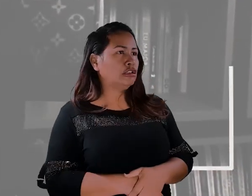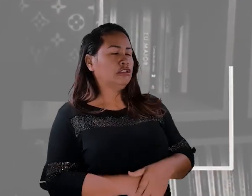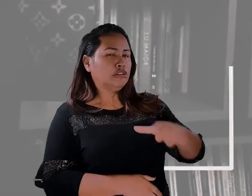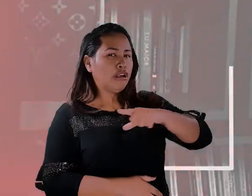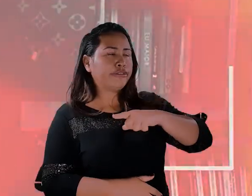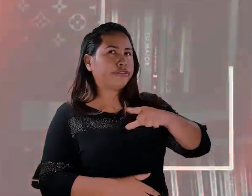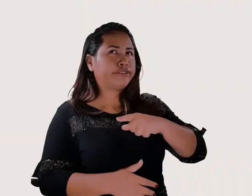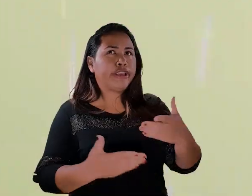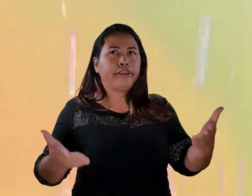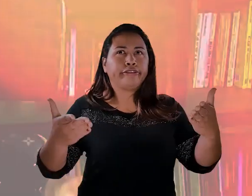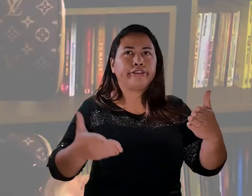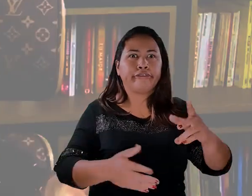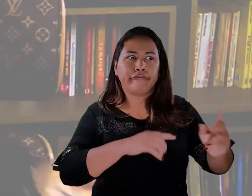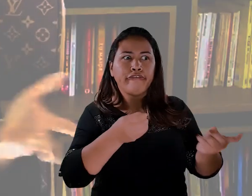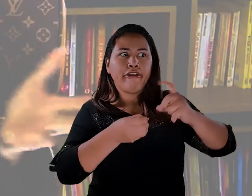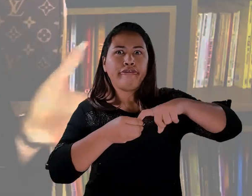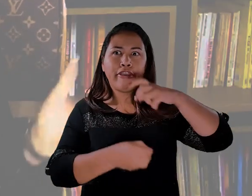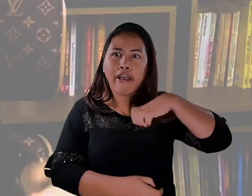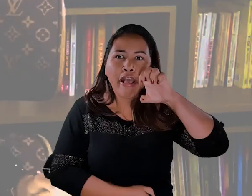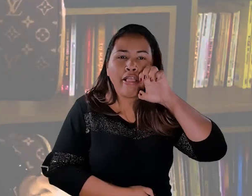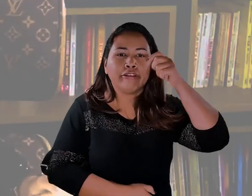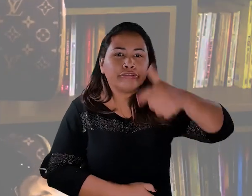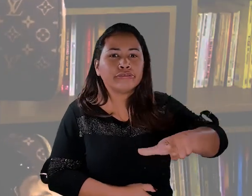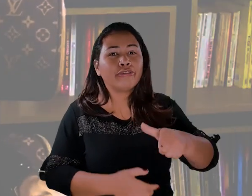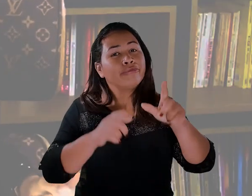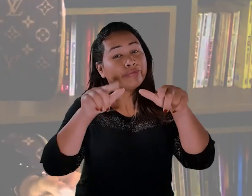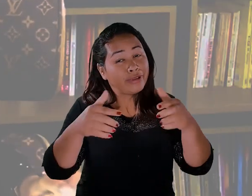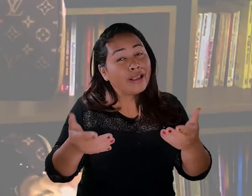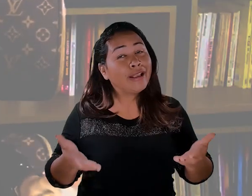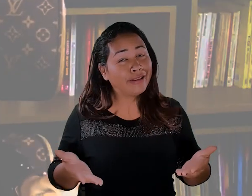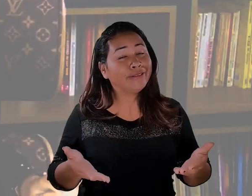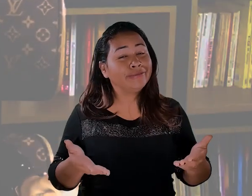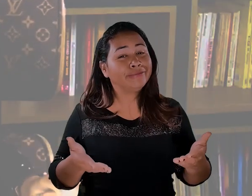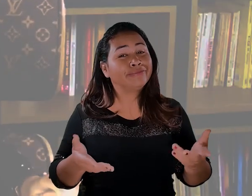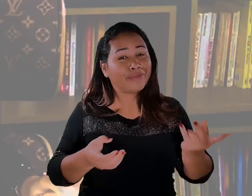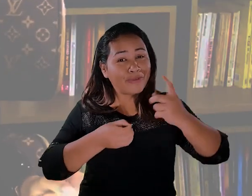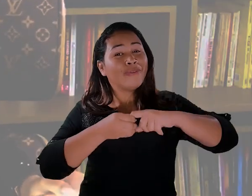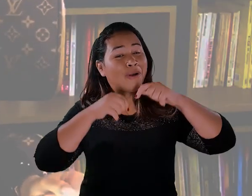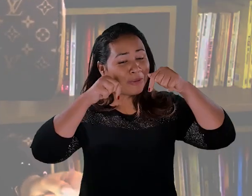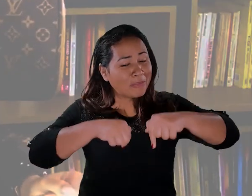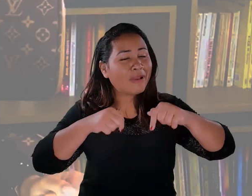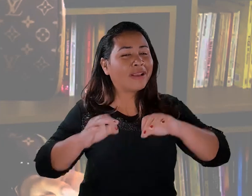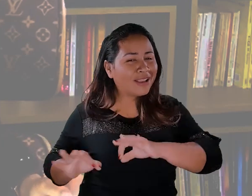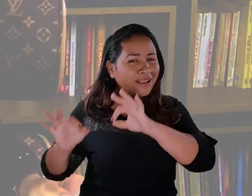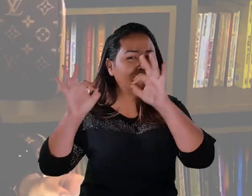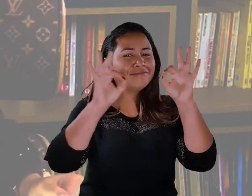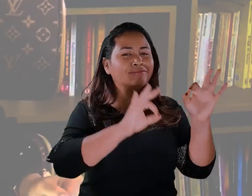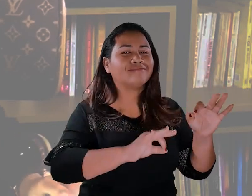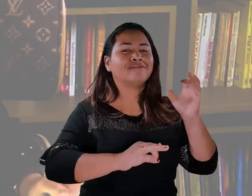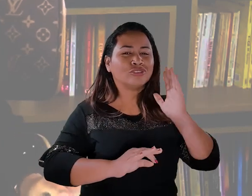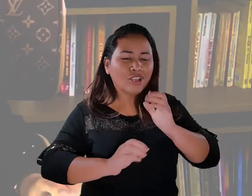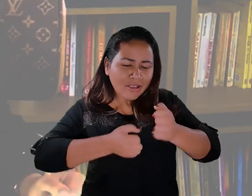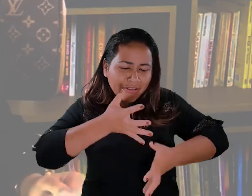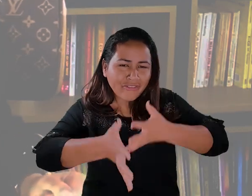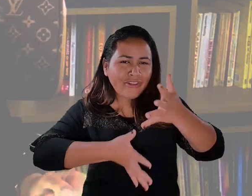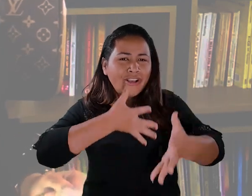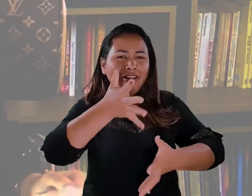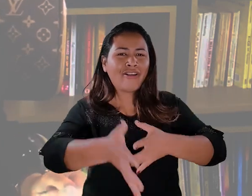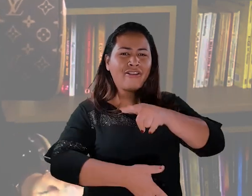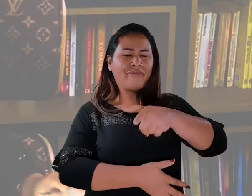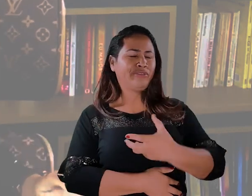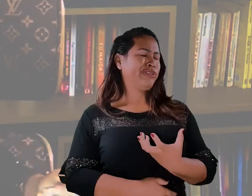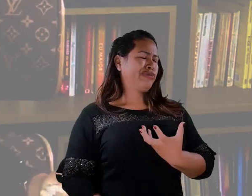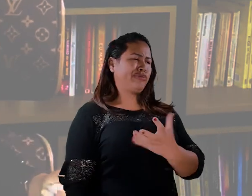com aquela loira que eu não suporto a voz dela. É isso. Não tem para onde fugir. Porque eu já falei tudo para ela. Mas ela negou, ela resistiu. Mas a todo momento